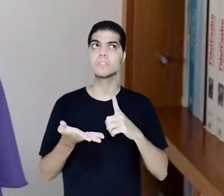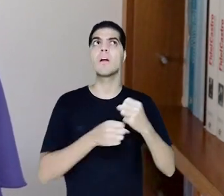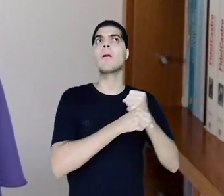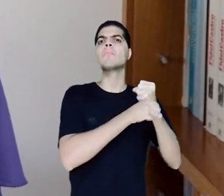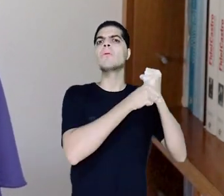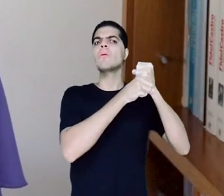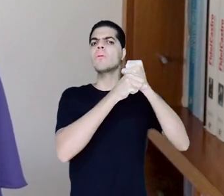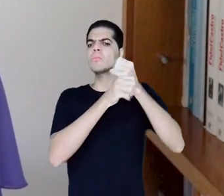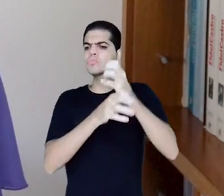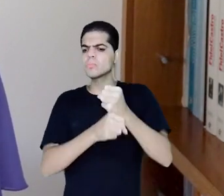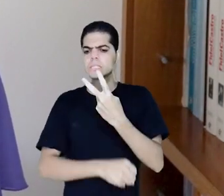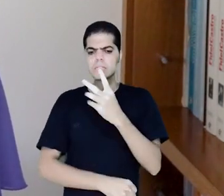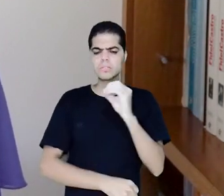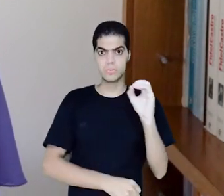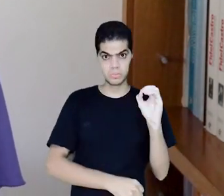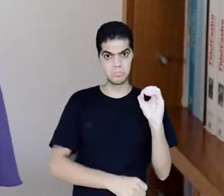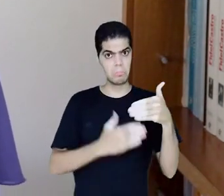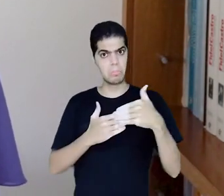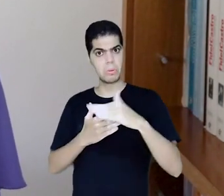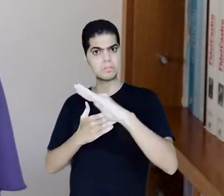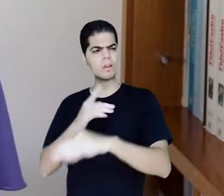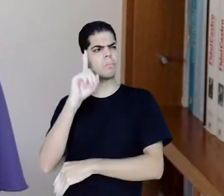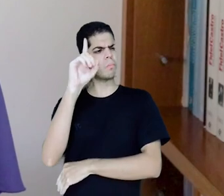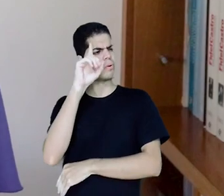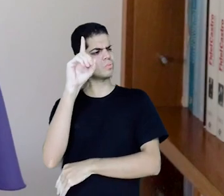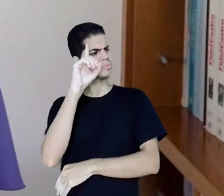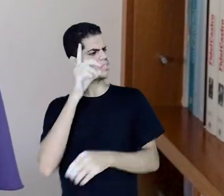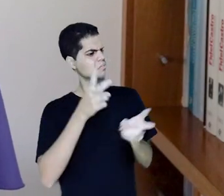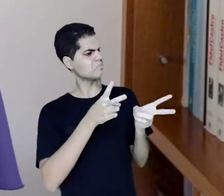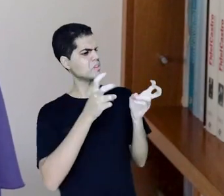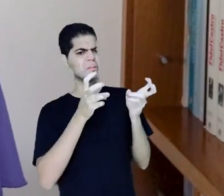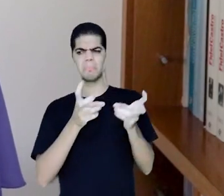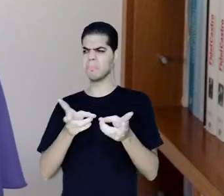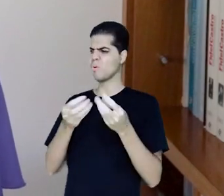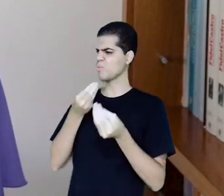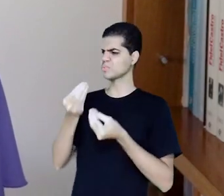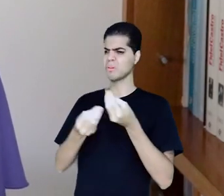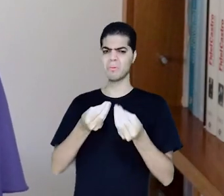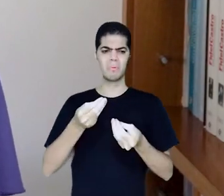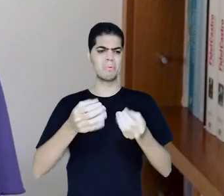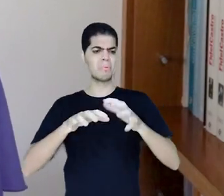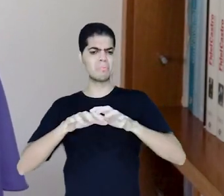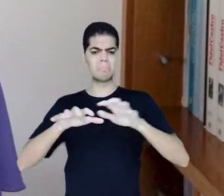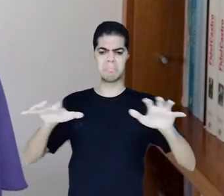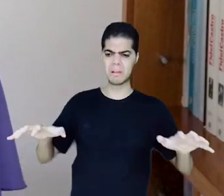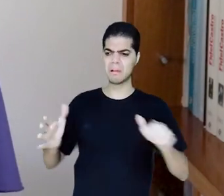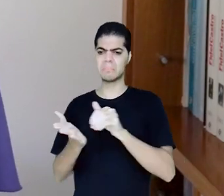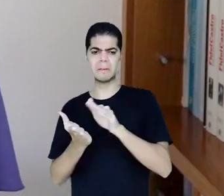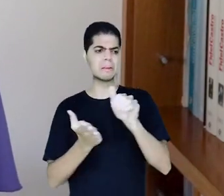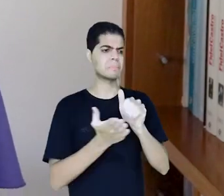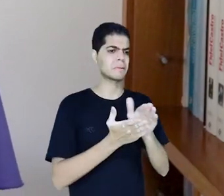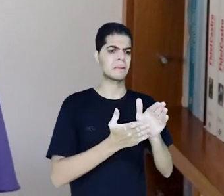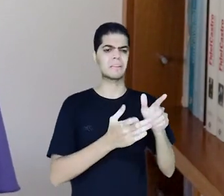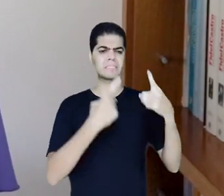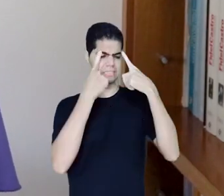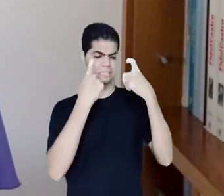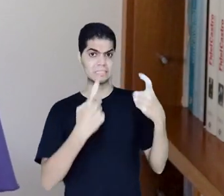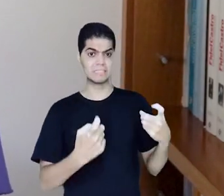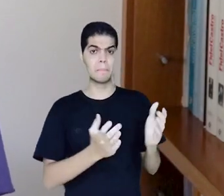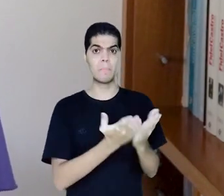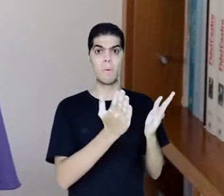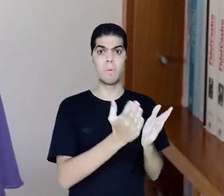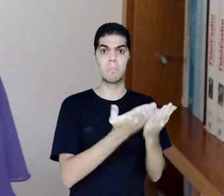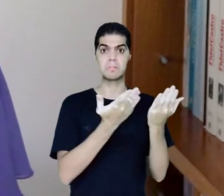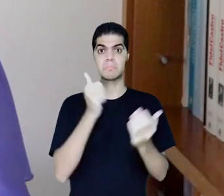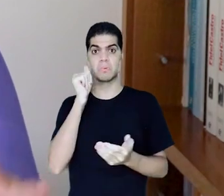anos depois, todos os dias, somos submetidos a cenas de exclusão e violência contra pobres, mulheres, negros,